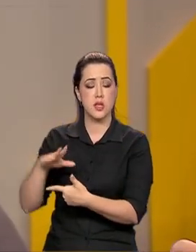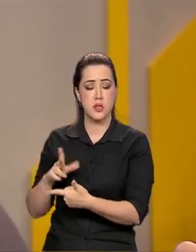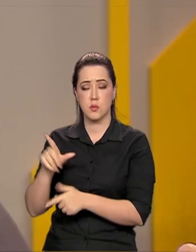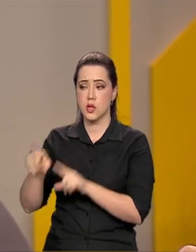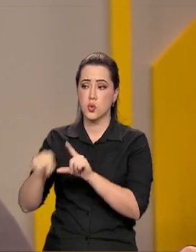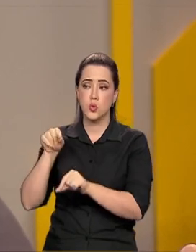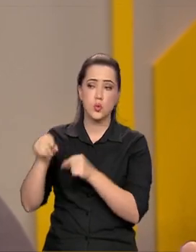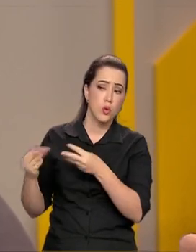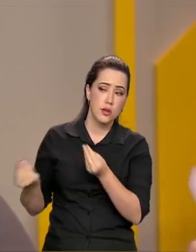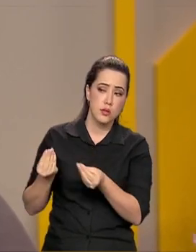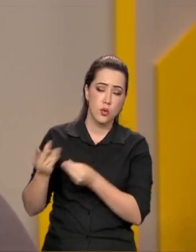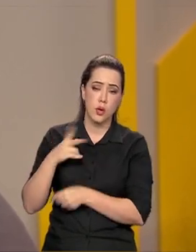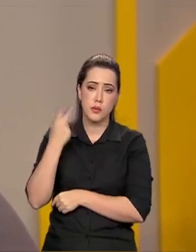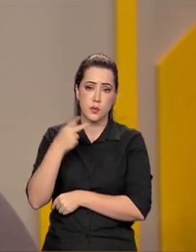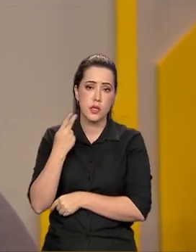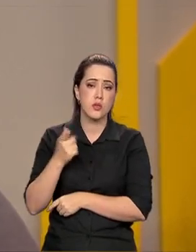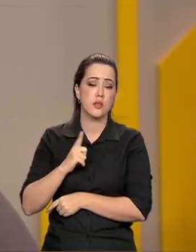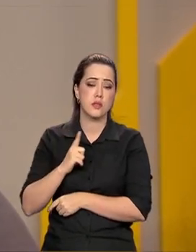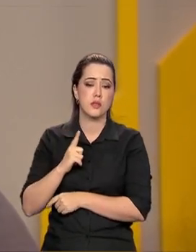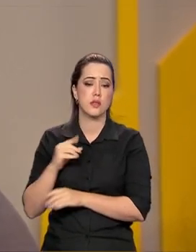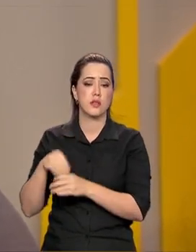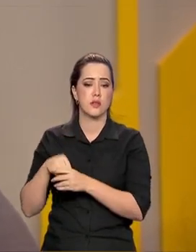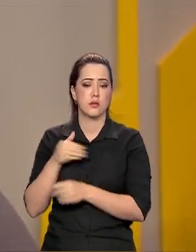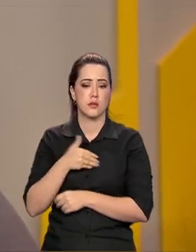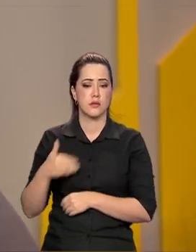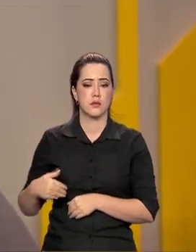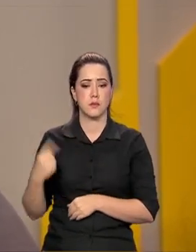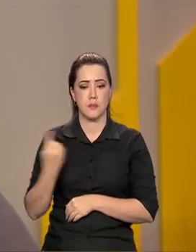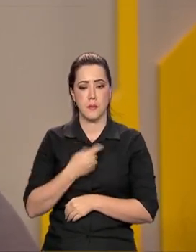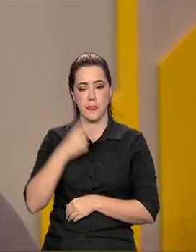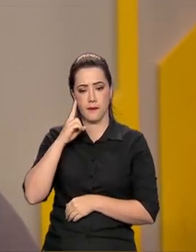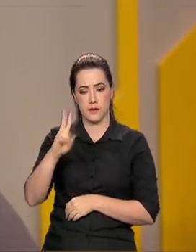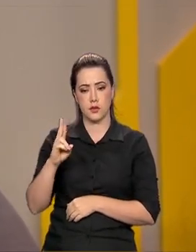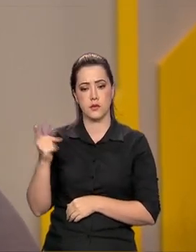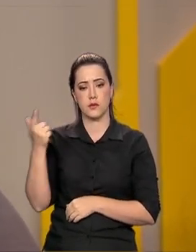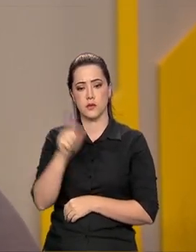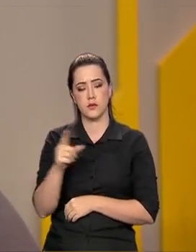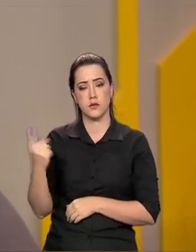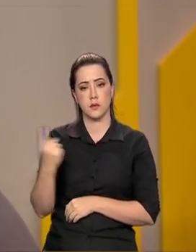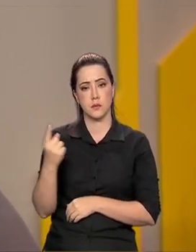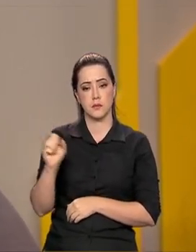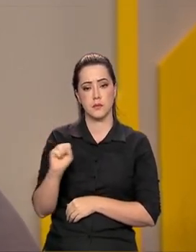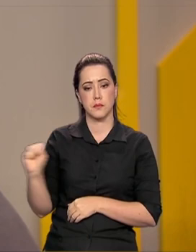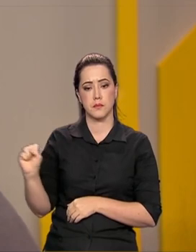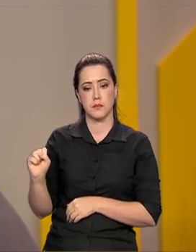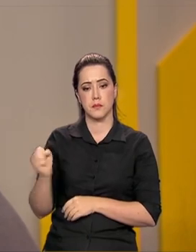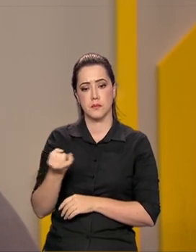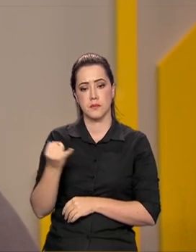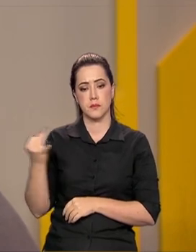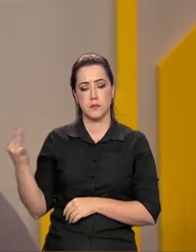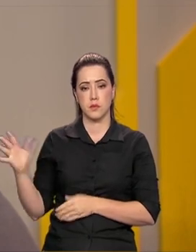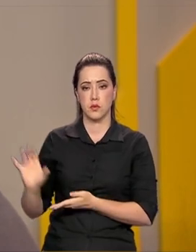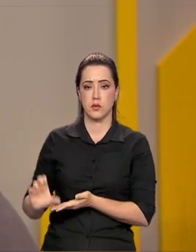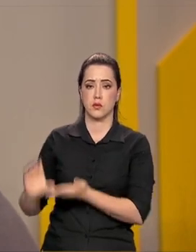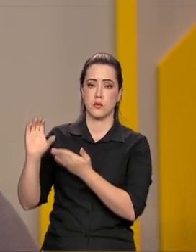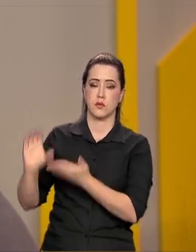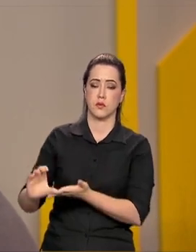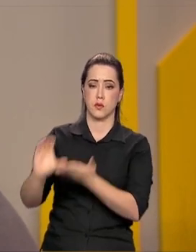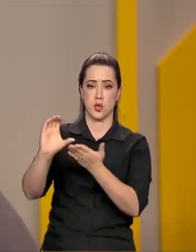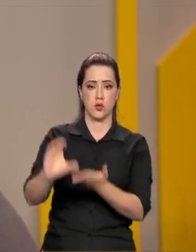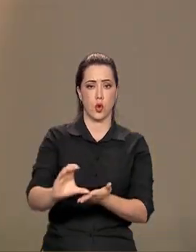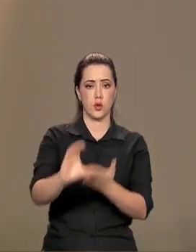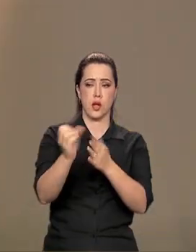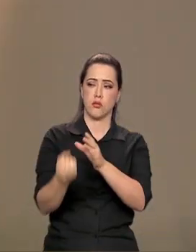nas políticas públicas. E a gente tem visto também a reativação, aí no primeiro semestre, de vários conselhos, a